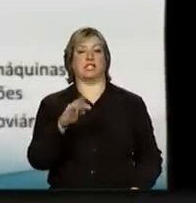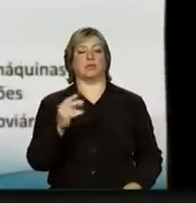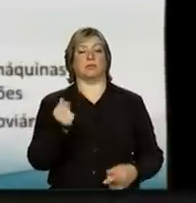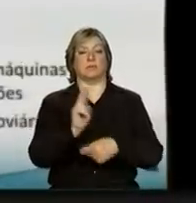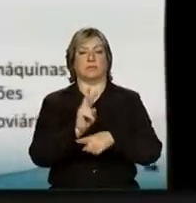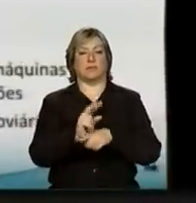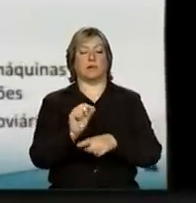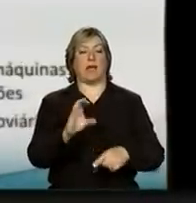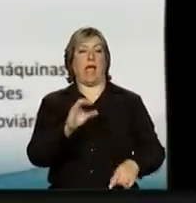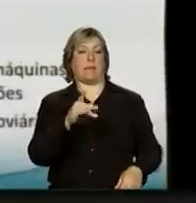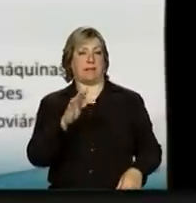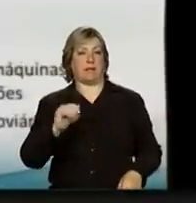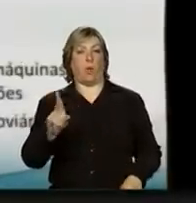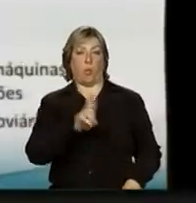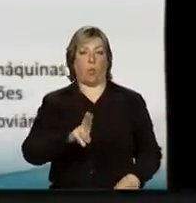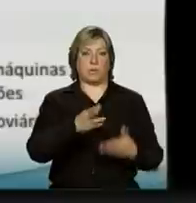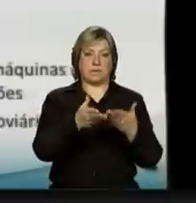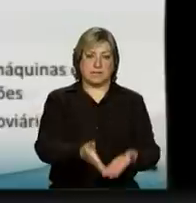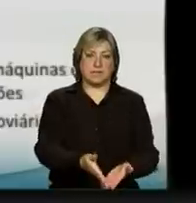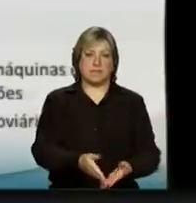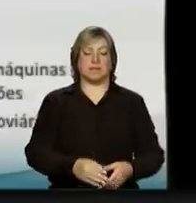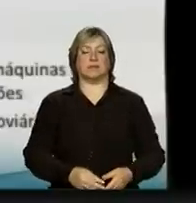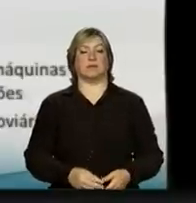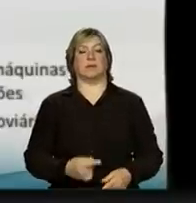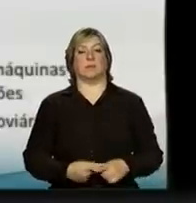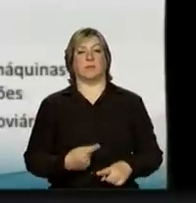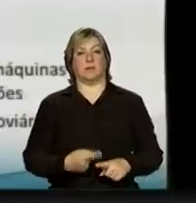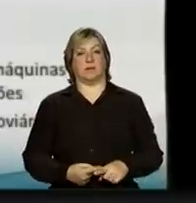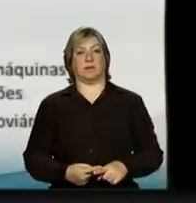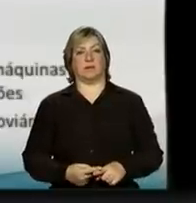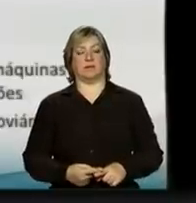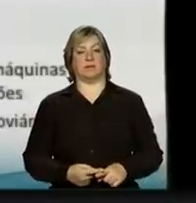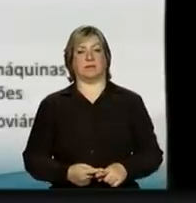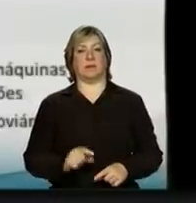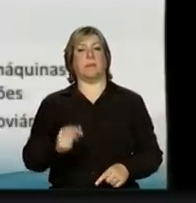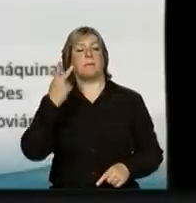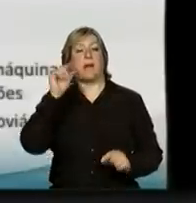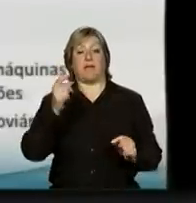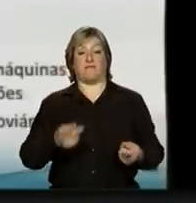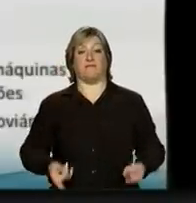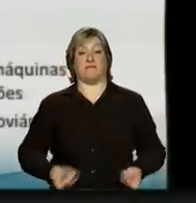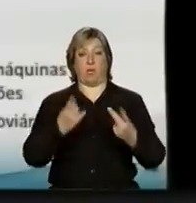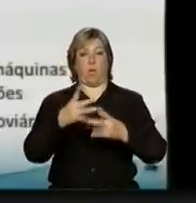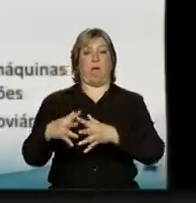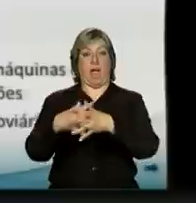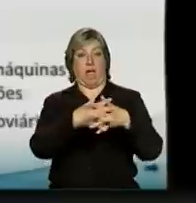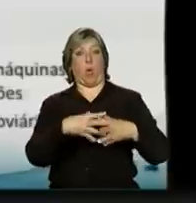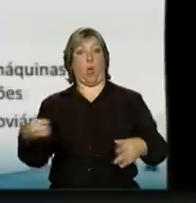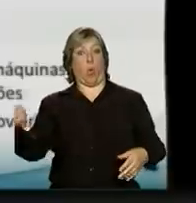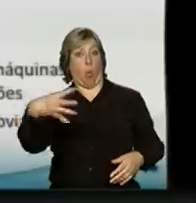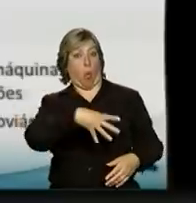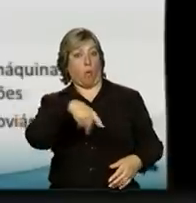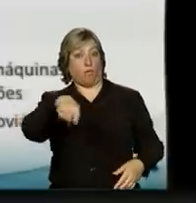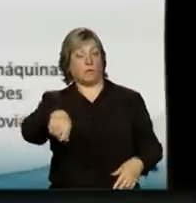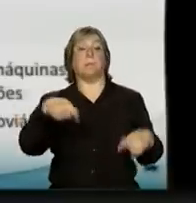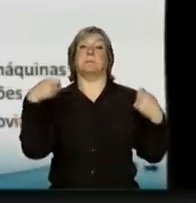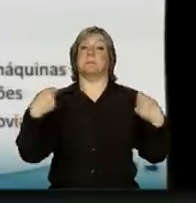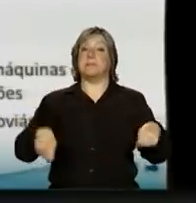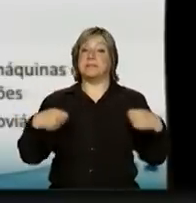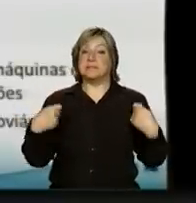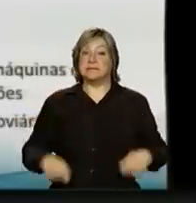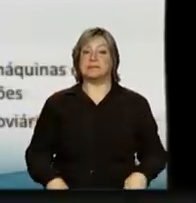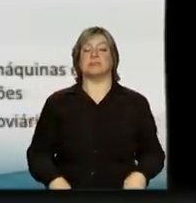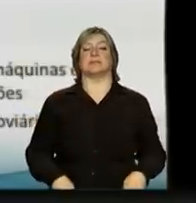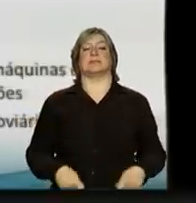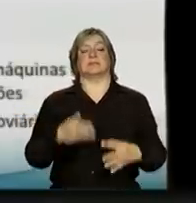bens de capital usados, porque para vender um caminhão novo também é preciso ter financiamento para